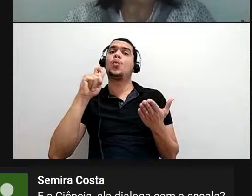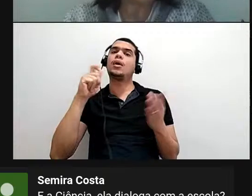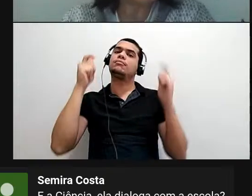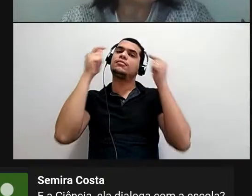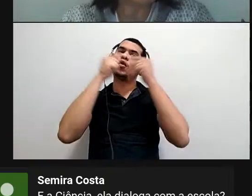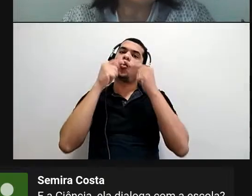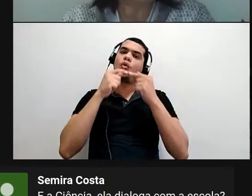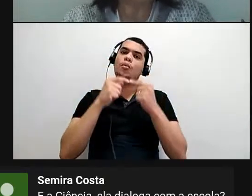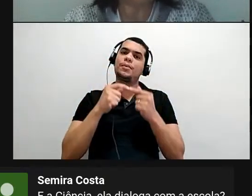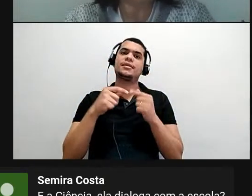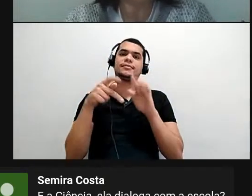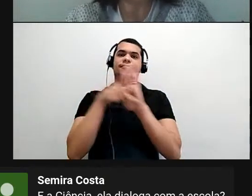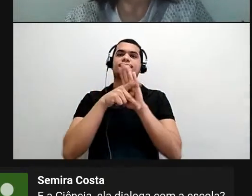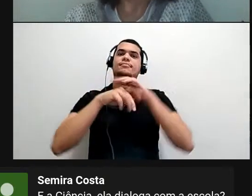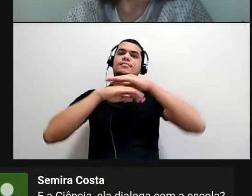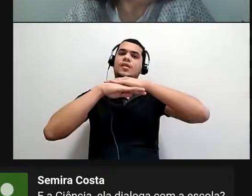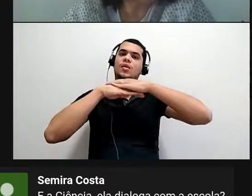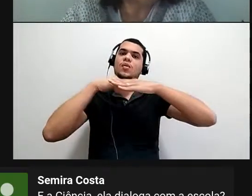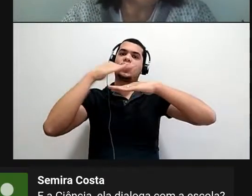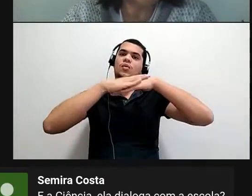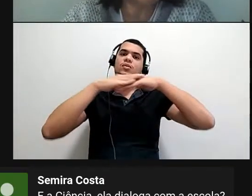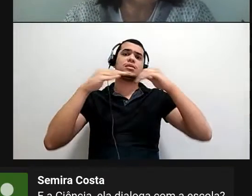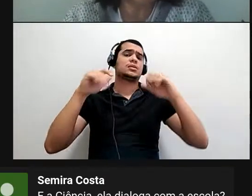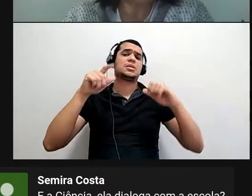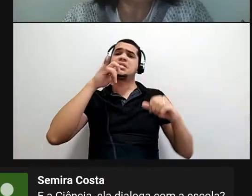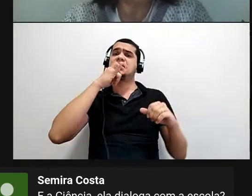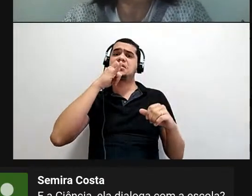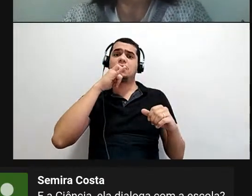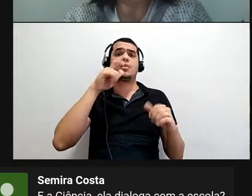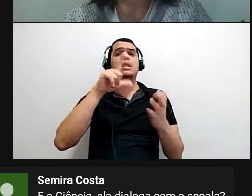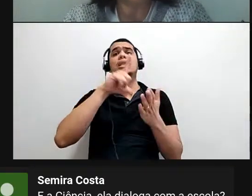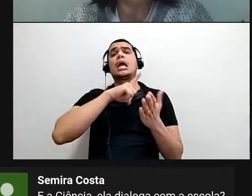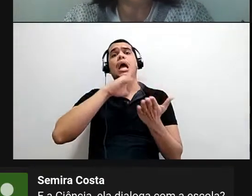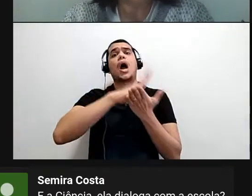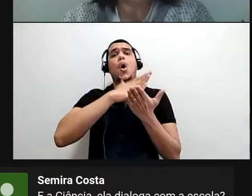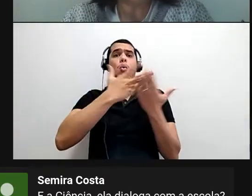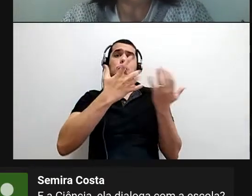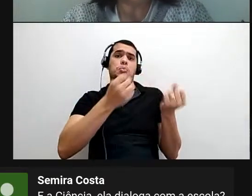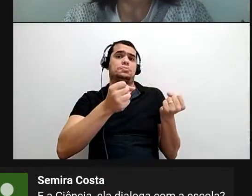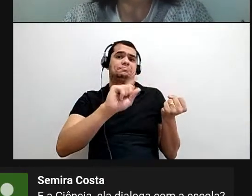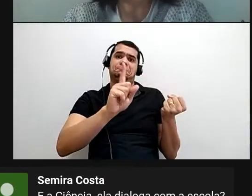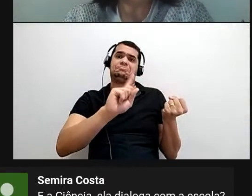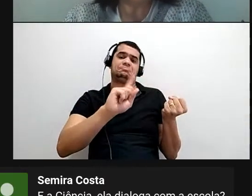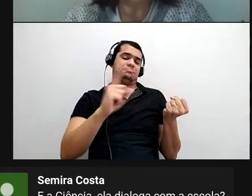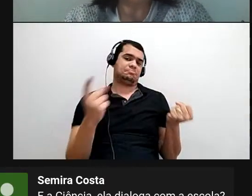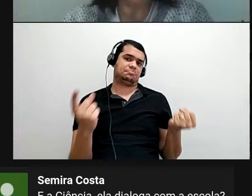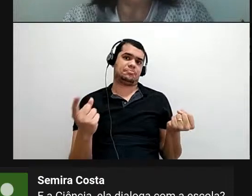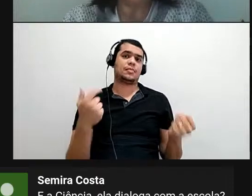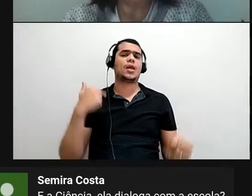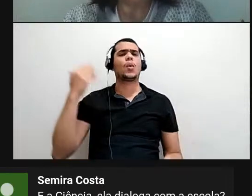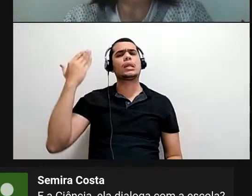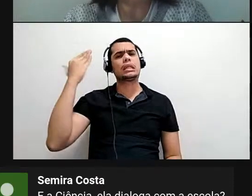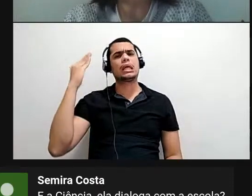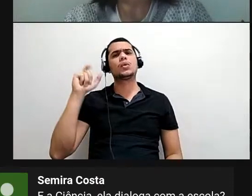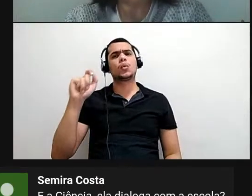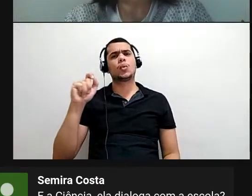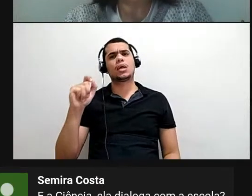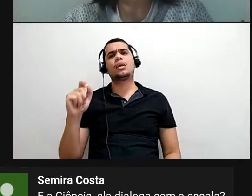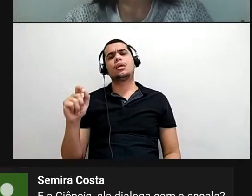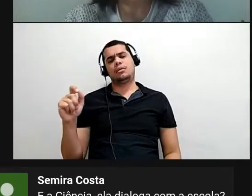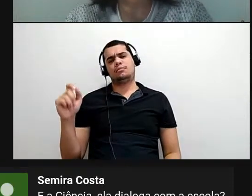prestem a essa construção. Então, existem metodologias que não vão se prestar. eu entendo, assim, no meu